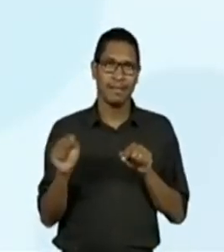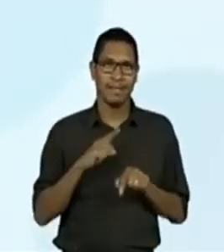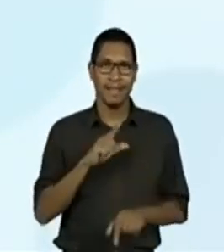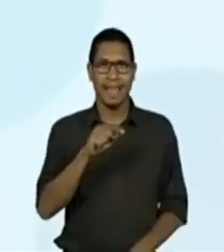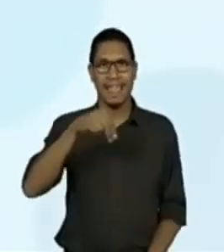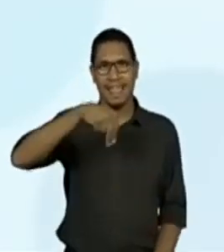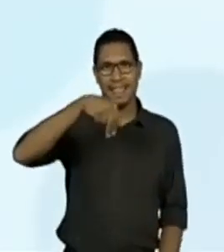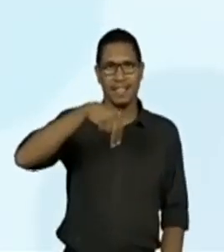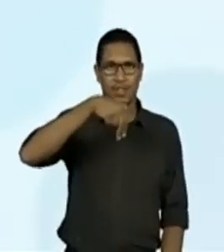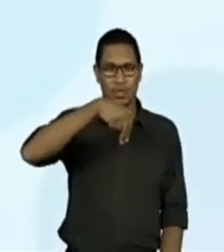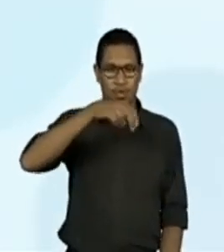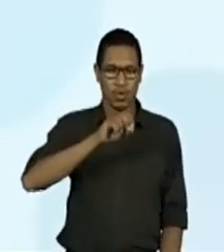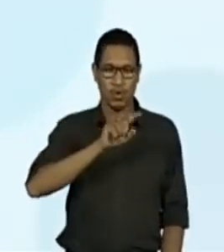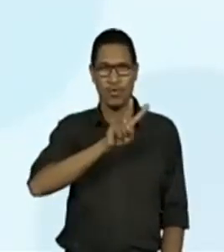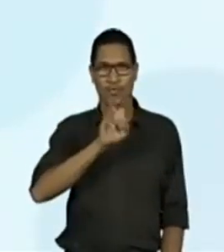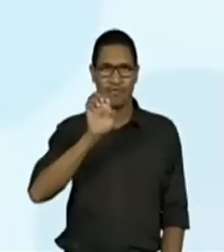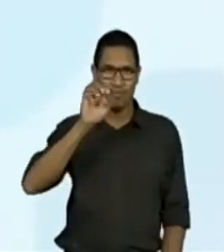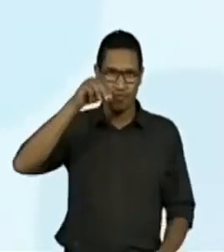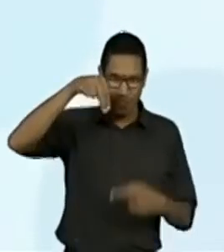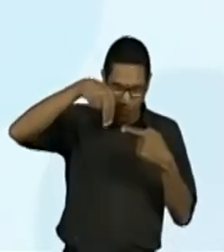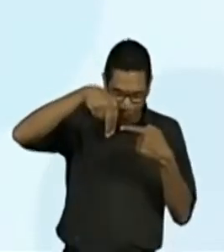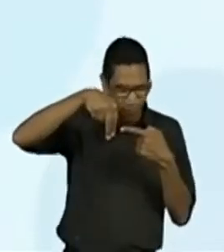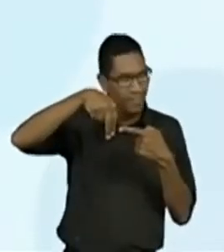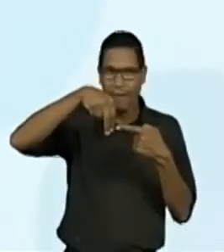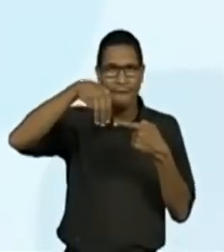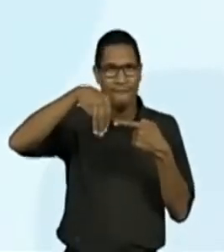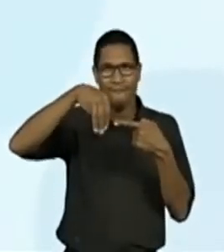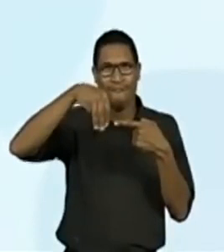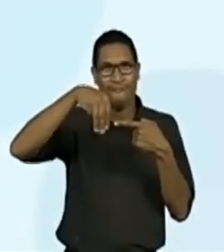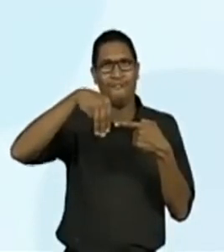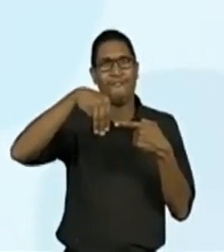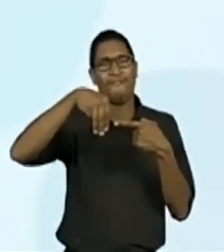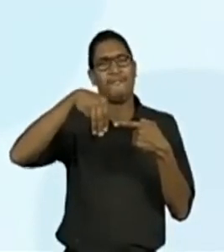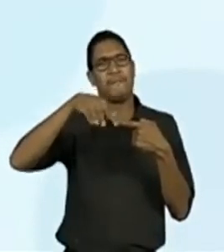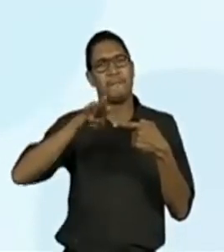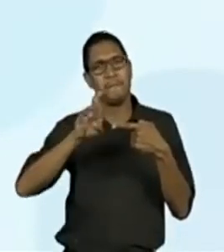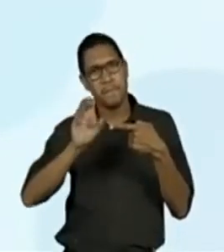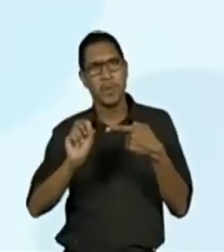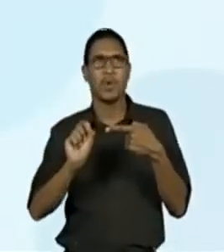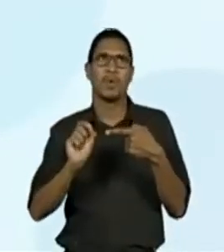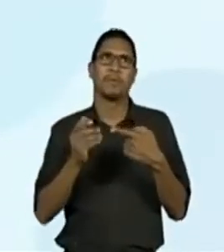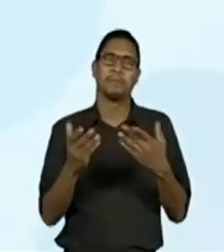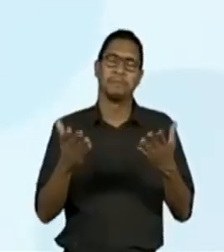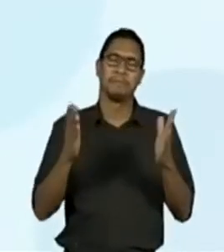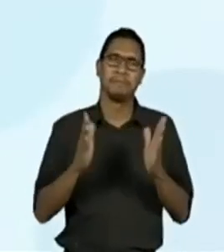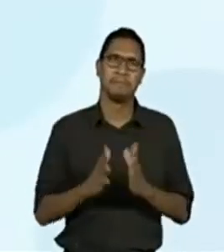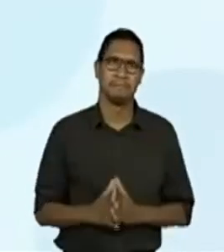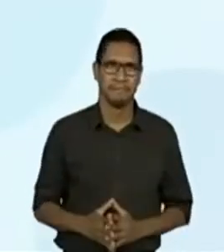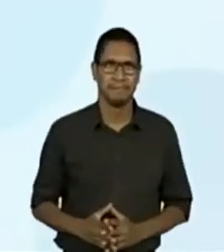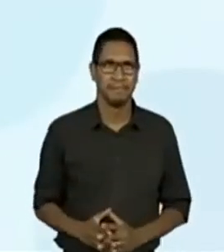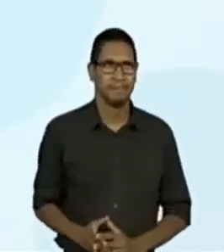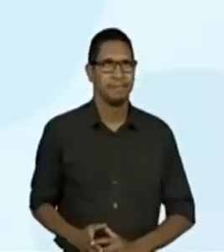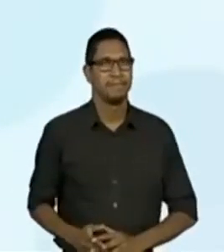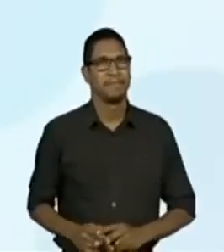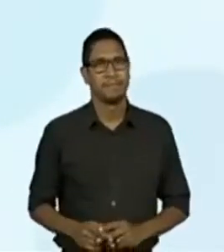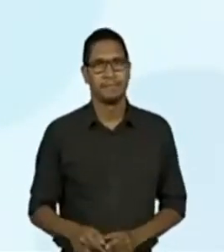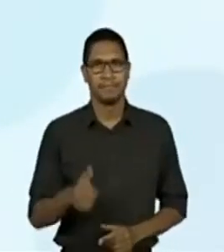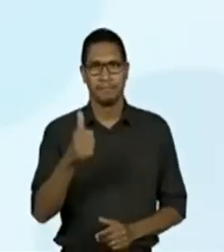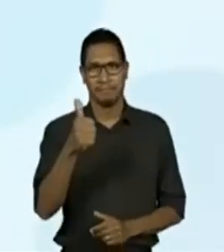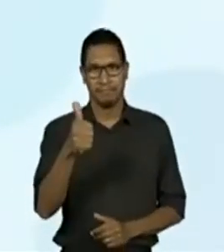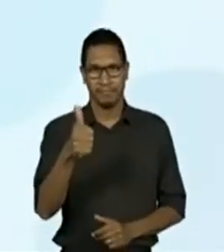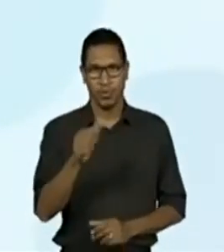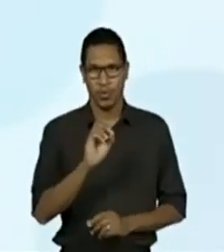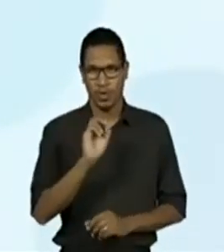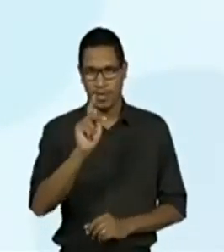Perfeito! Então, a gente tem novembro. Maravilha!